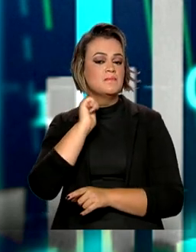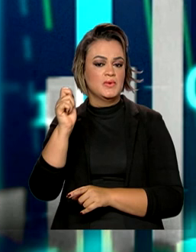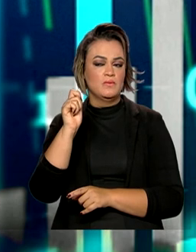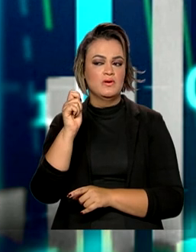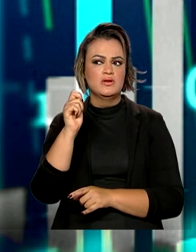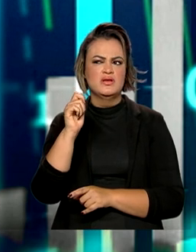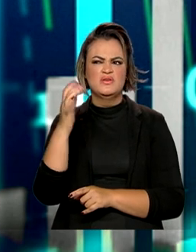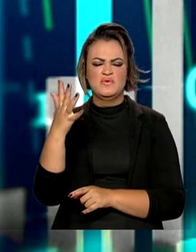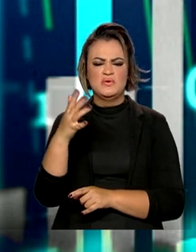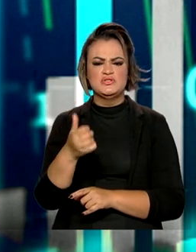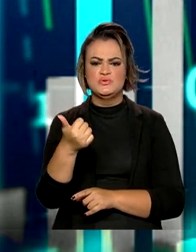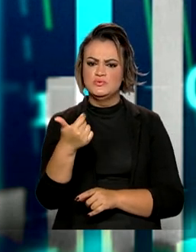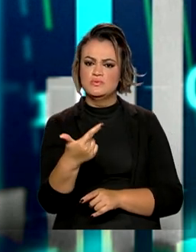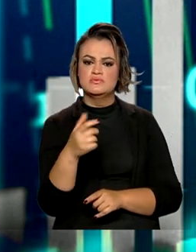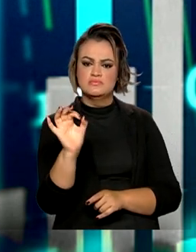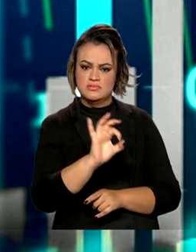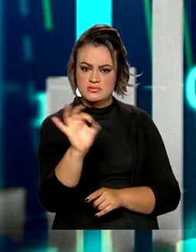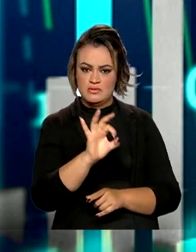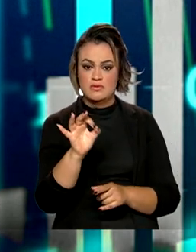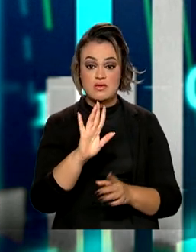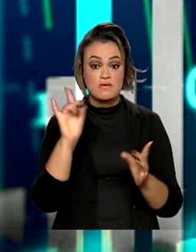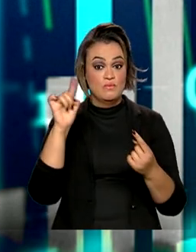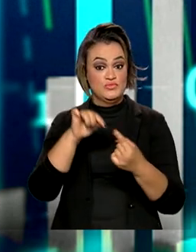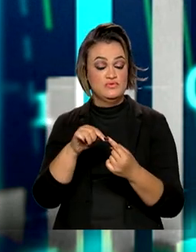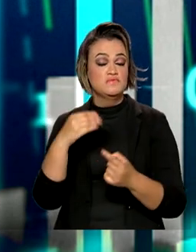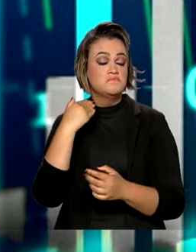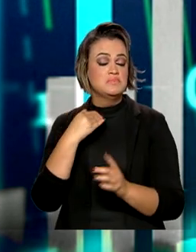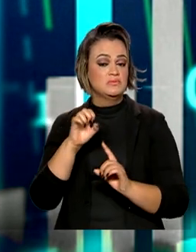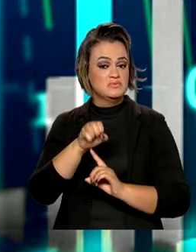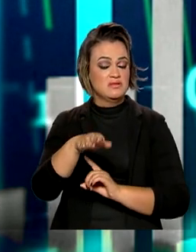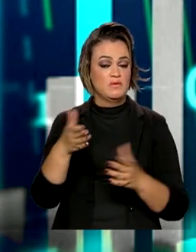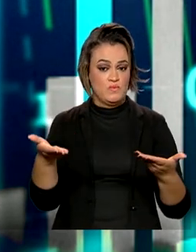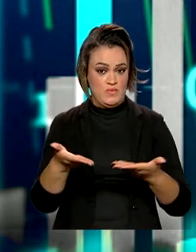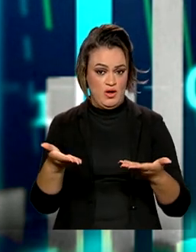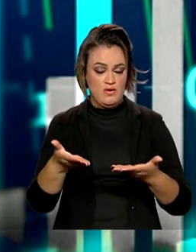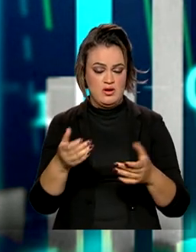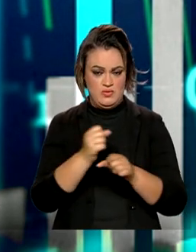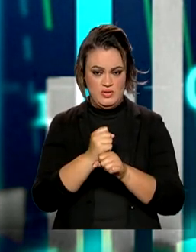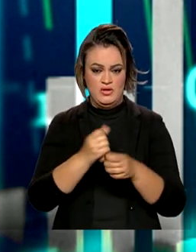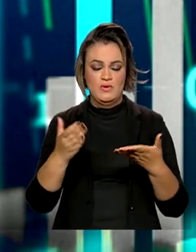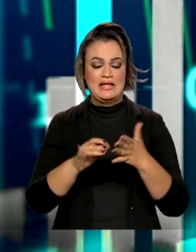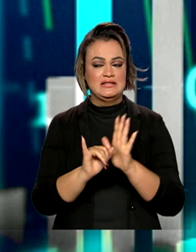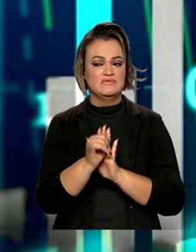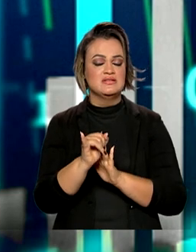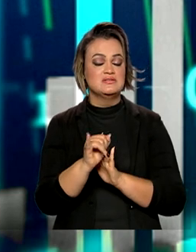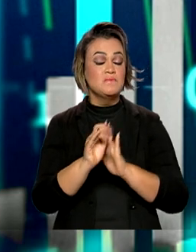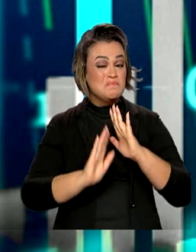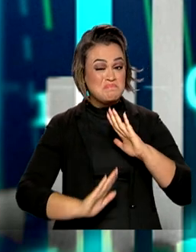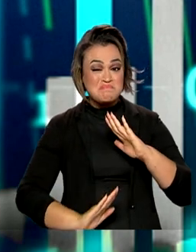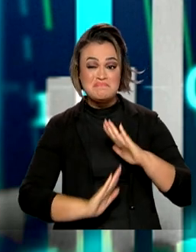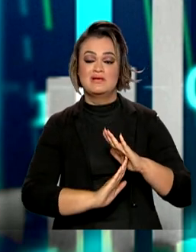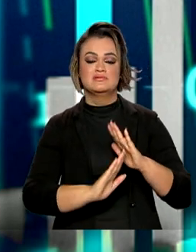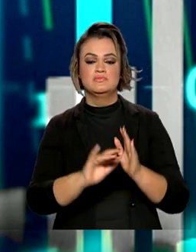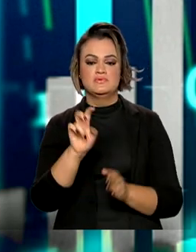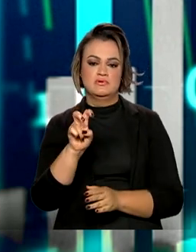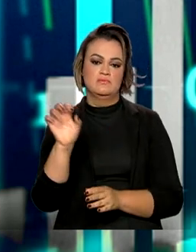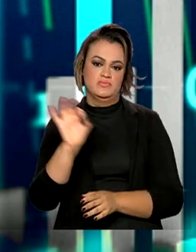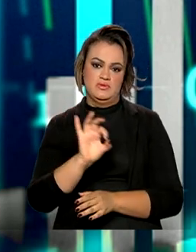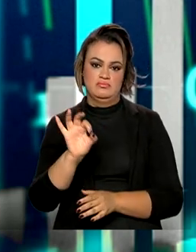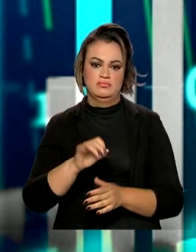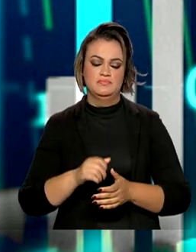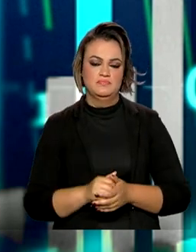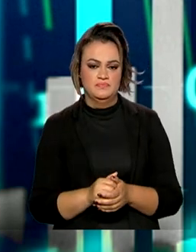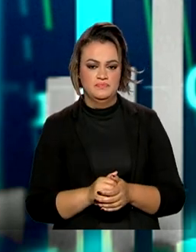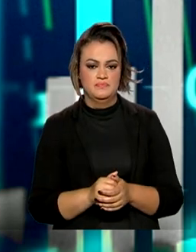ultrapassou a casa dos 12%. E a meta para o Banco Central para esse ano é que a inflação não passe de 5%.